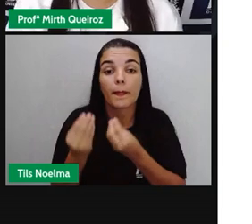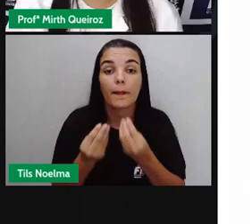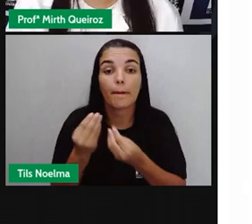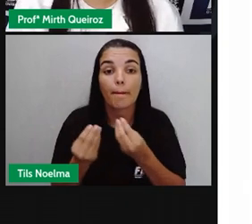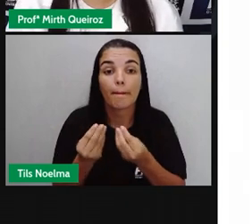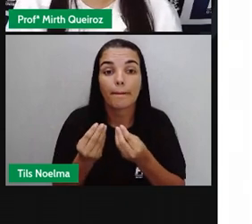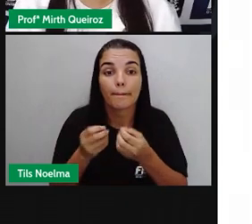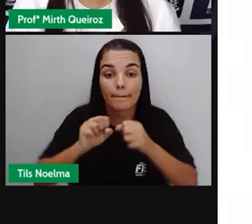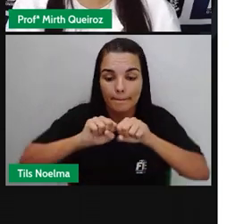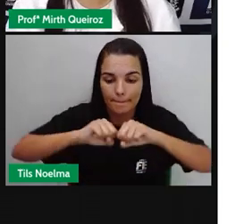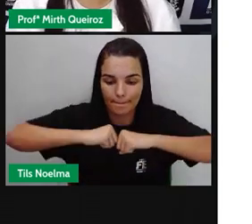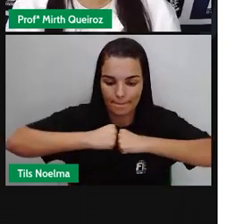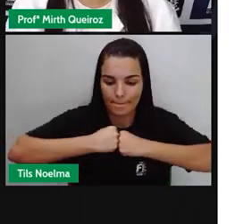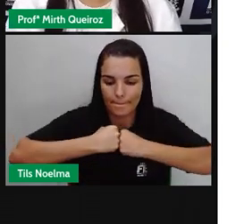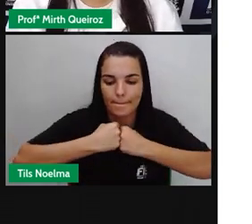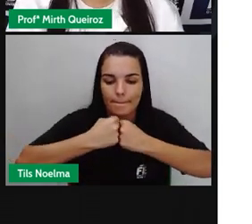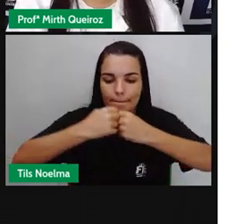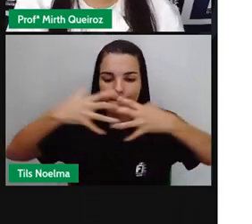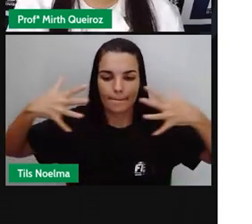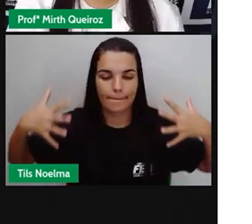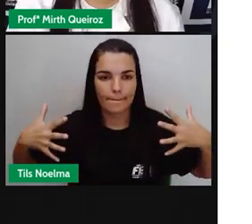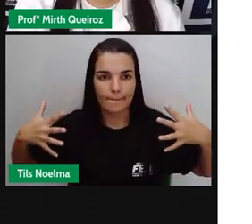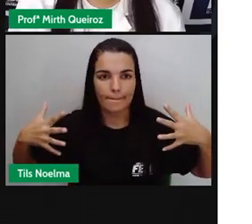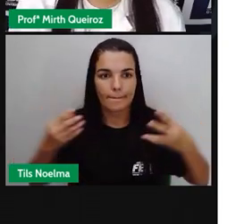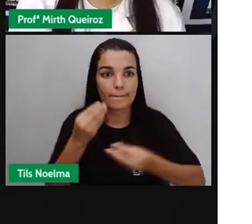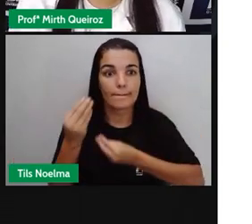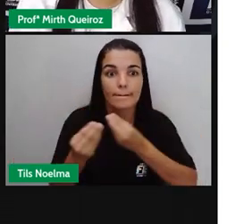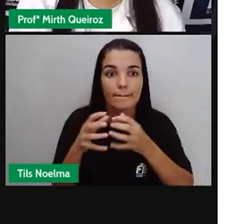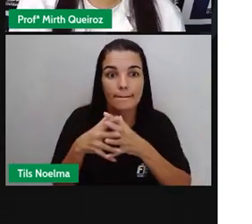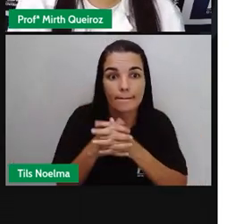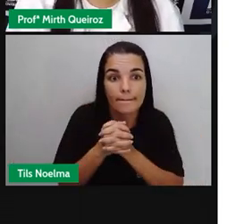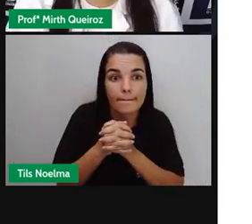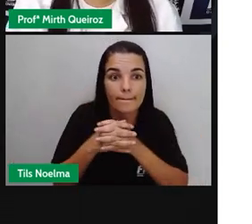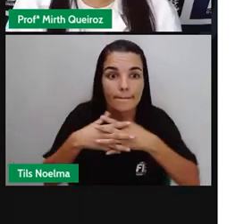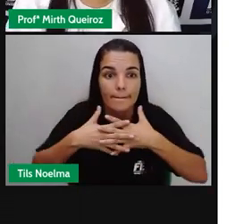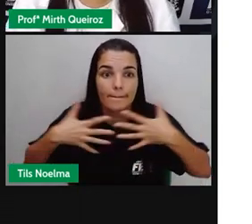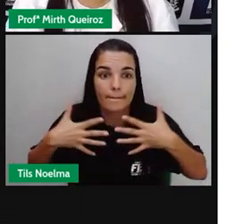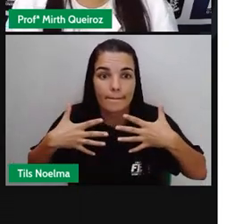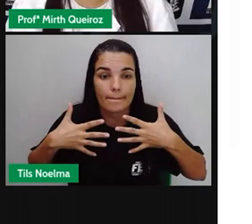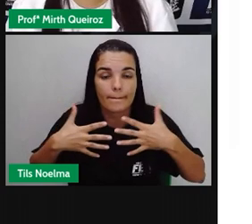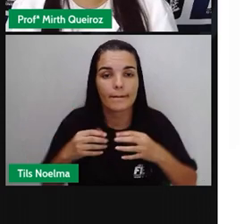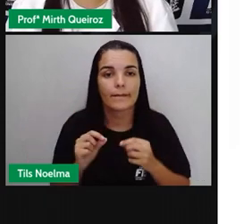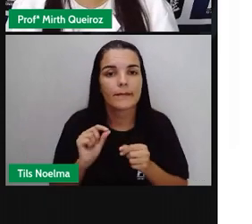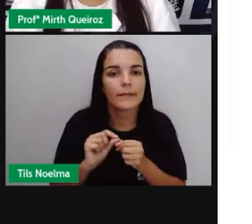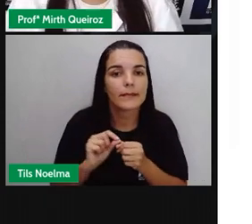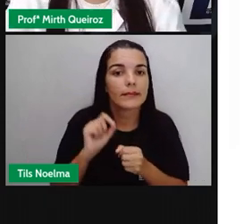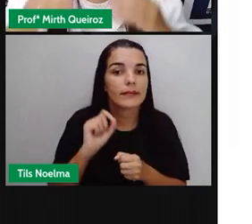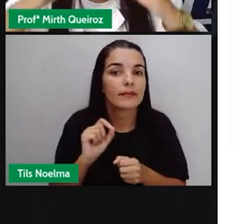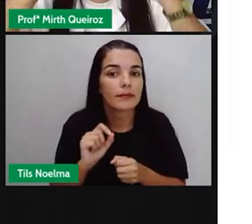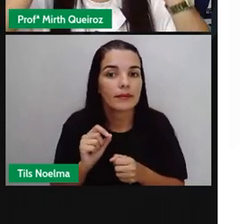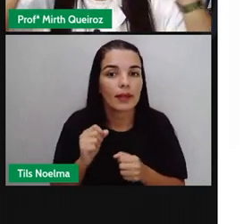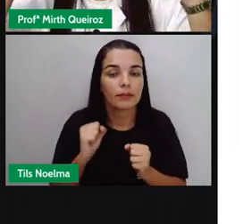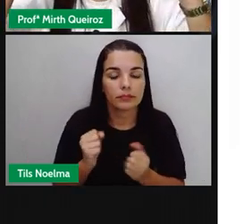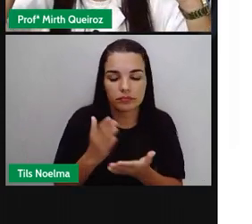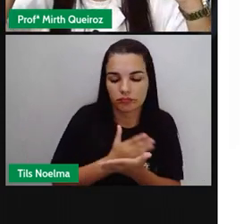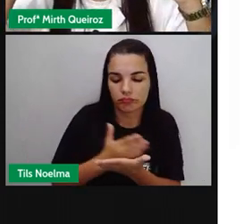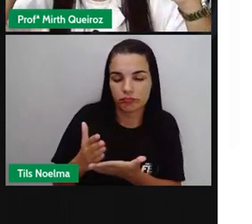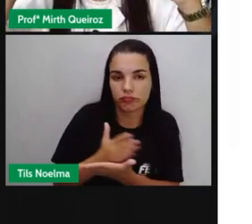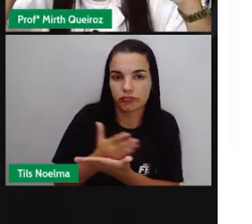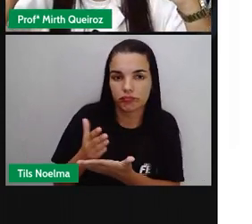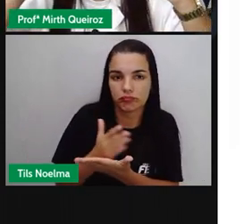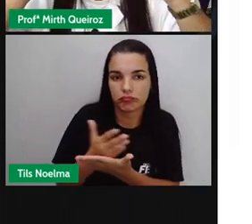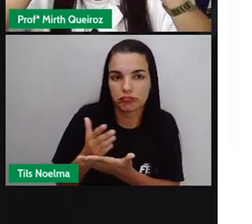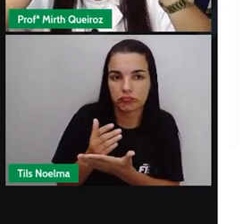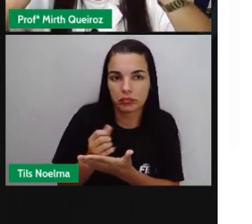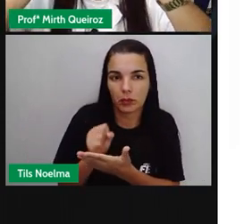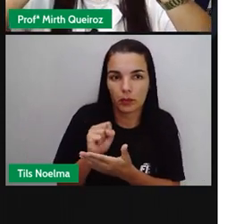podem ser de duas formas. Ela pode ser assexuada por divisão binária, que é quando uma célula só